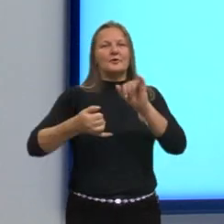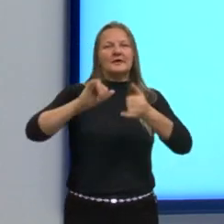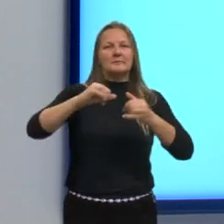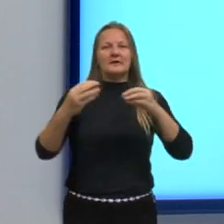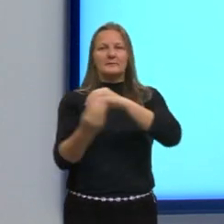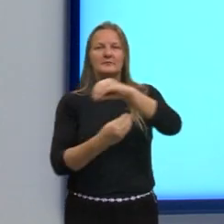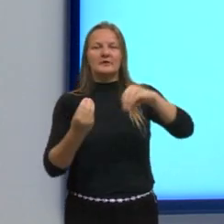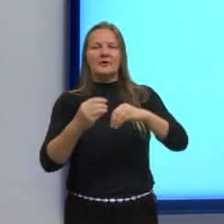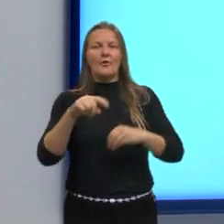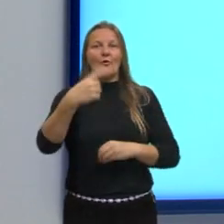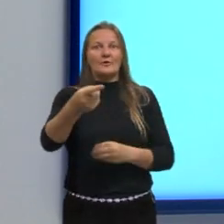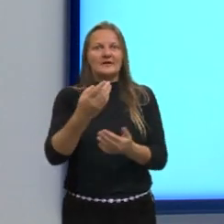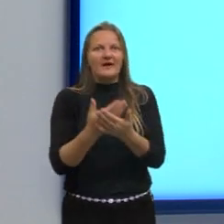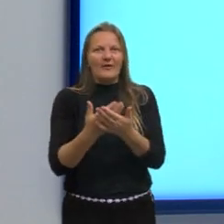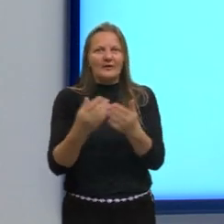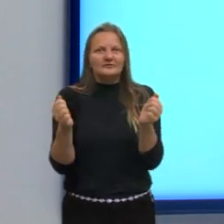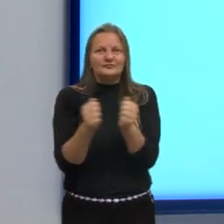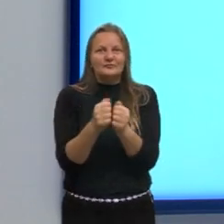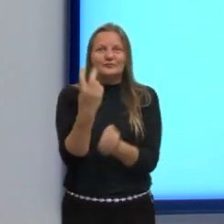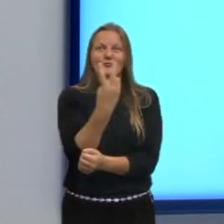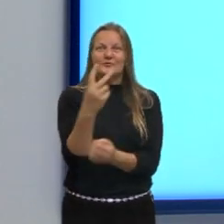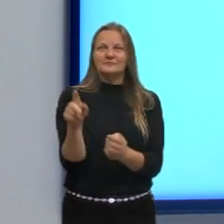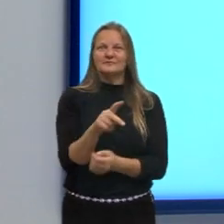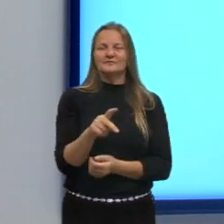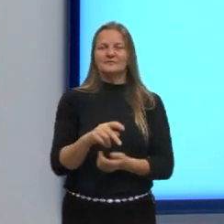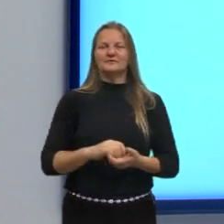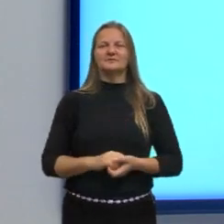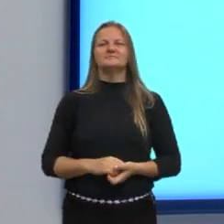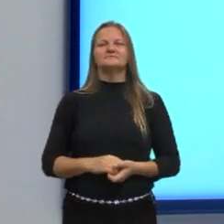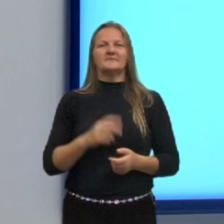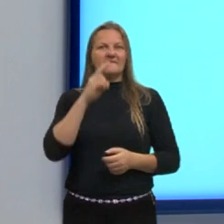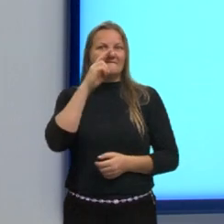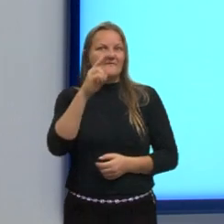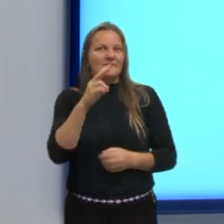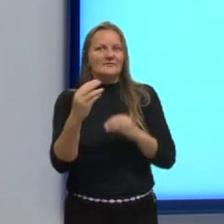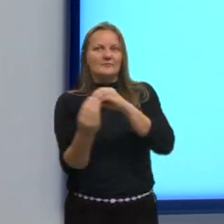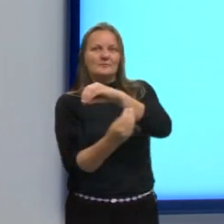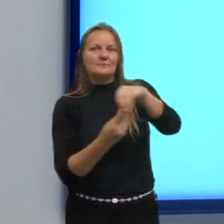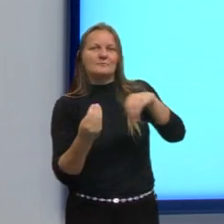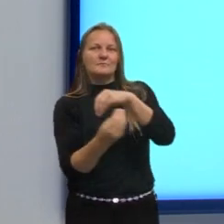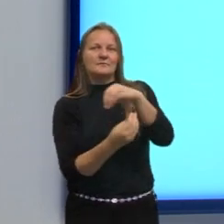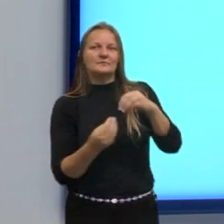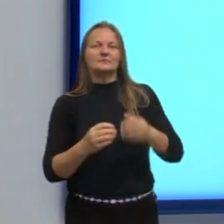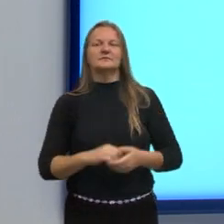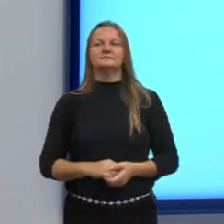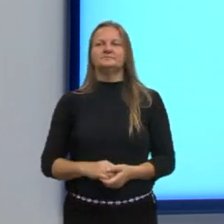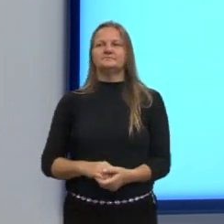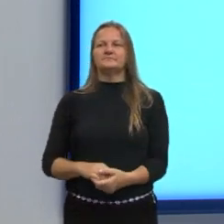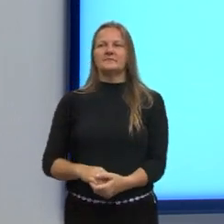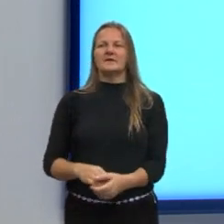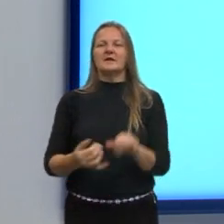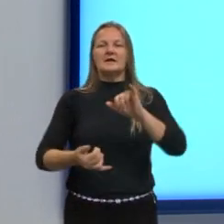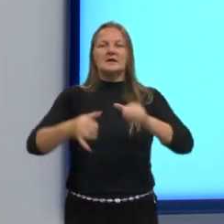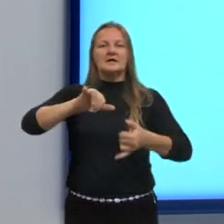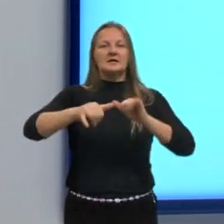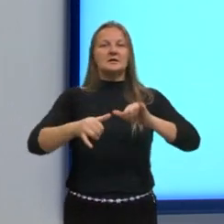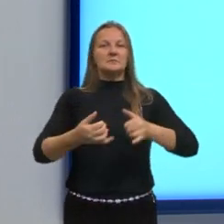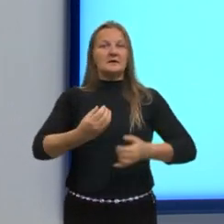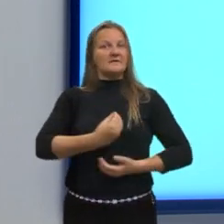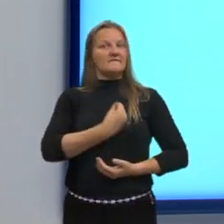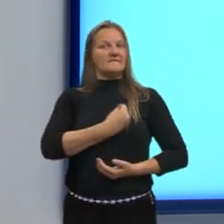é bem forte na parte das ciências da natureza. A bioquímica, a química da vida,